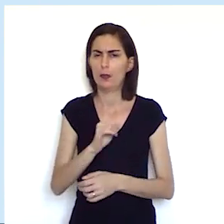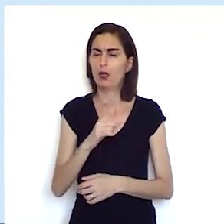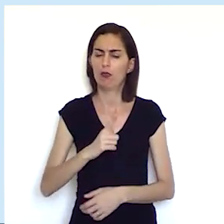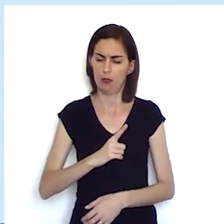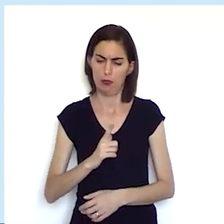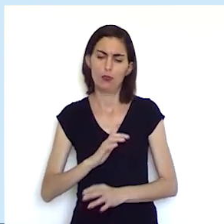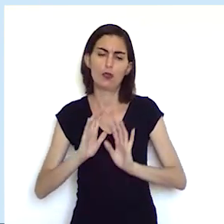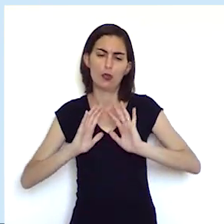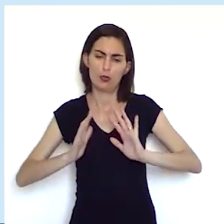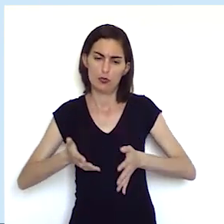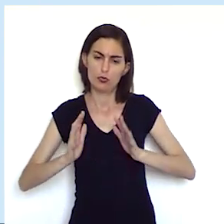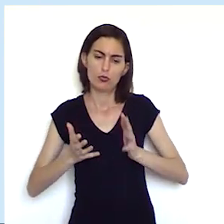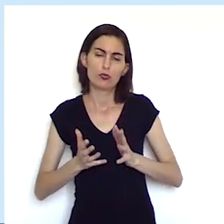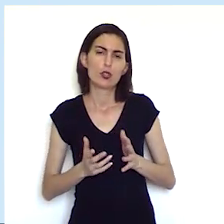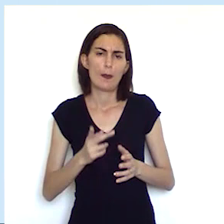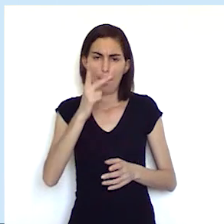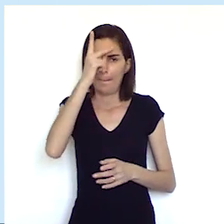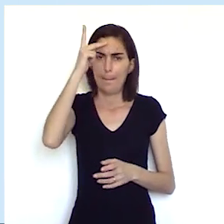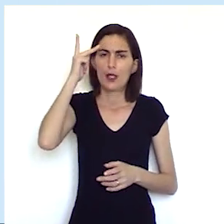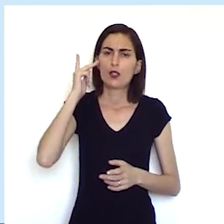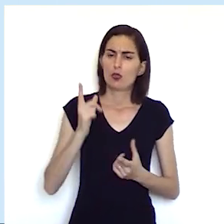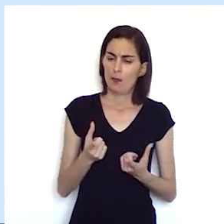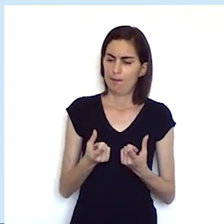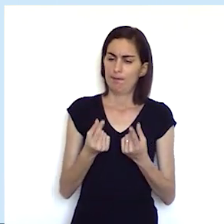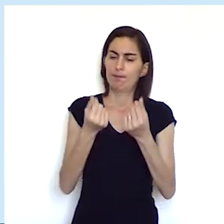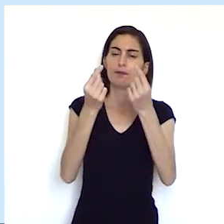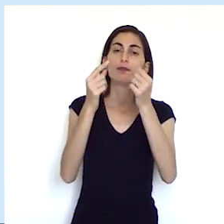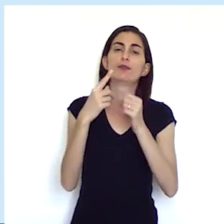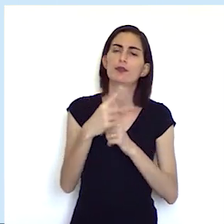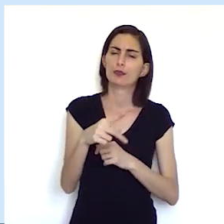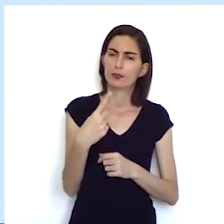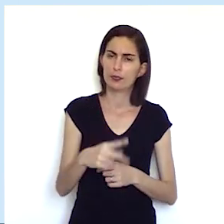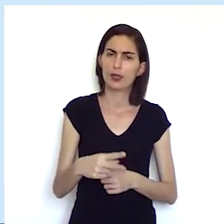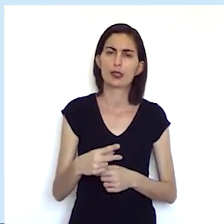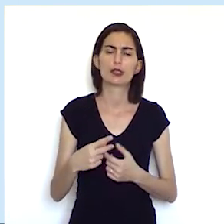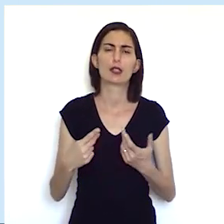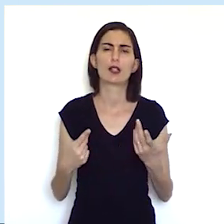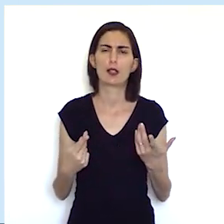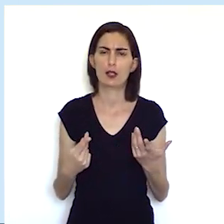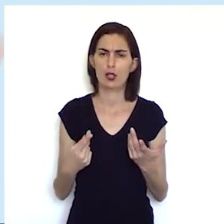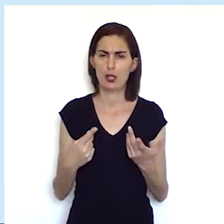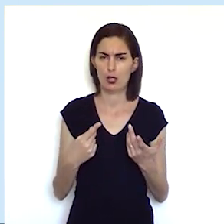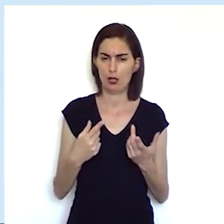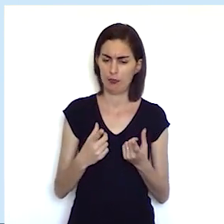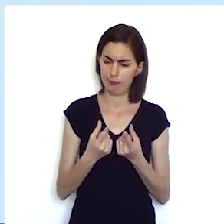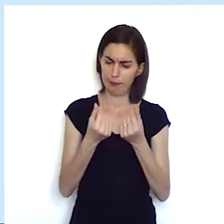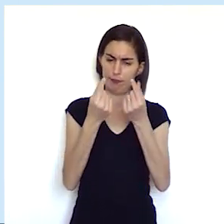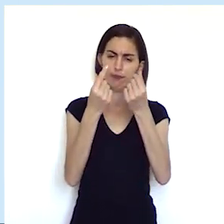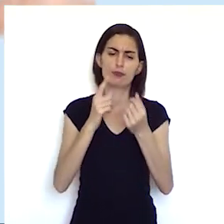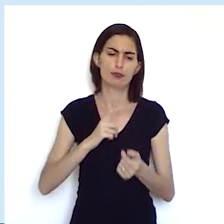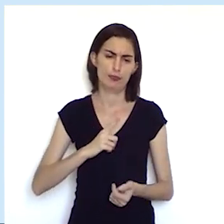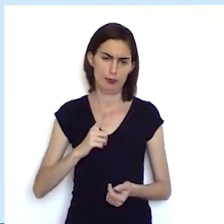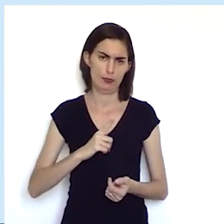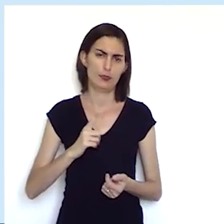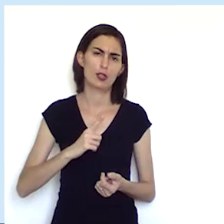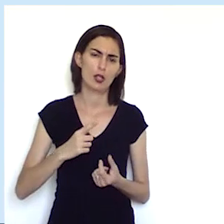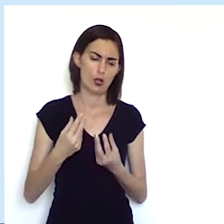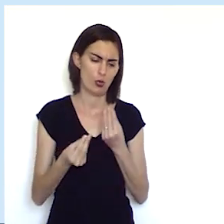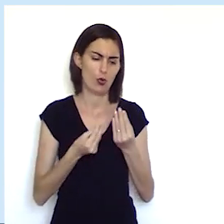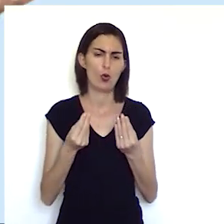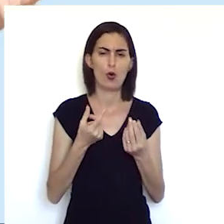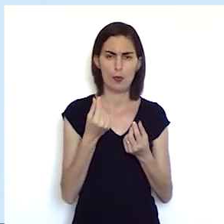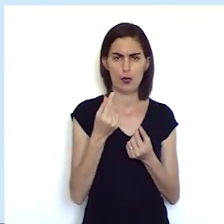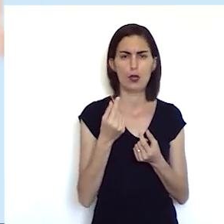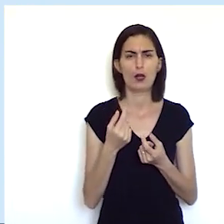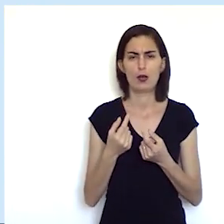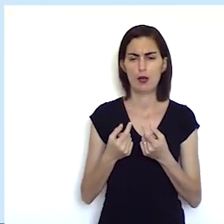existia já pessoas de posse e com essa fonte de renda que eles tinham lá ou essa forma